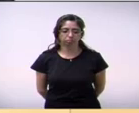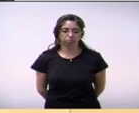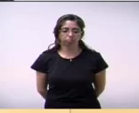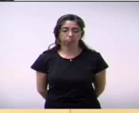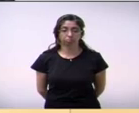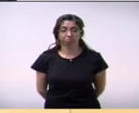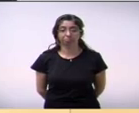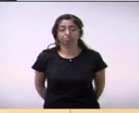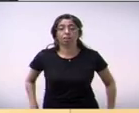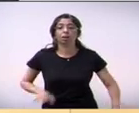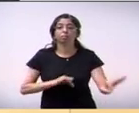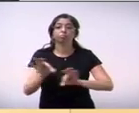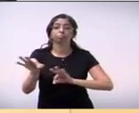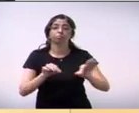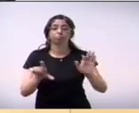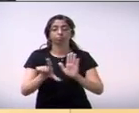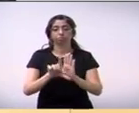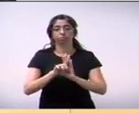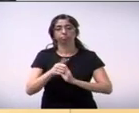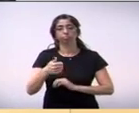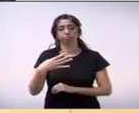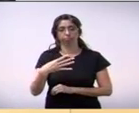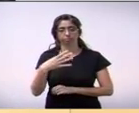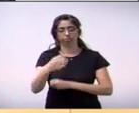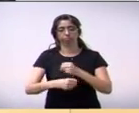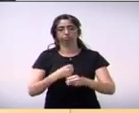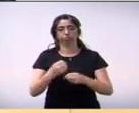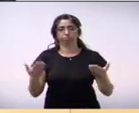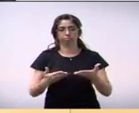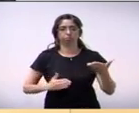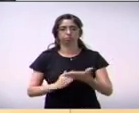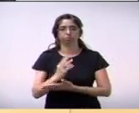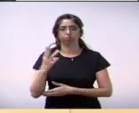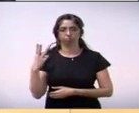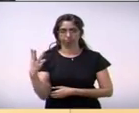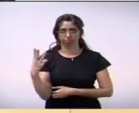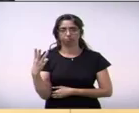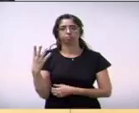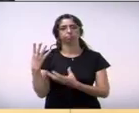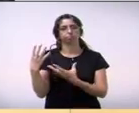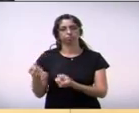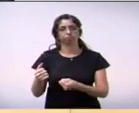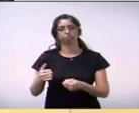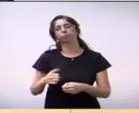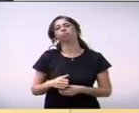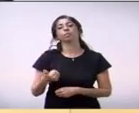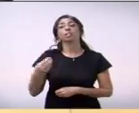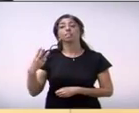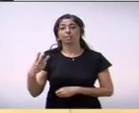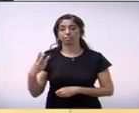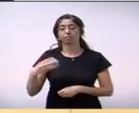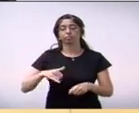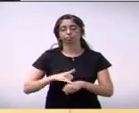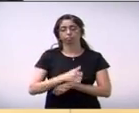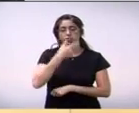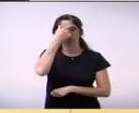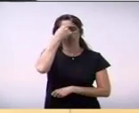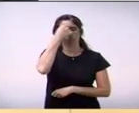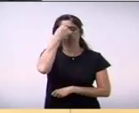O projeto de lei nº 14,16 foi aprovado por três votos favoráveis com ausência do vereador Edilson Rodrigues.